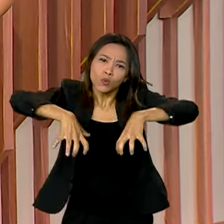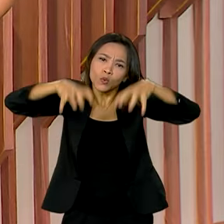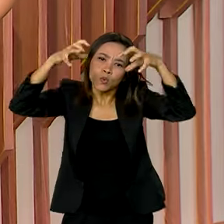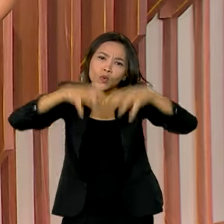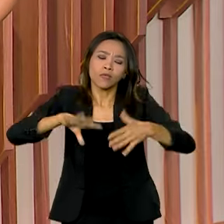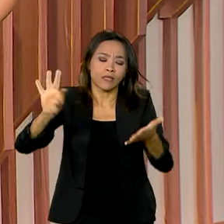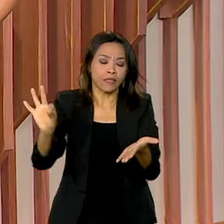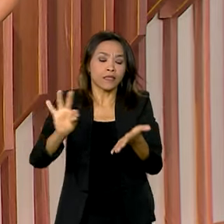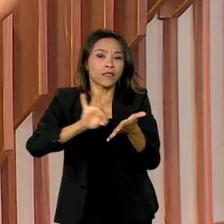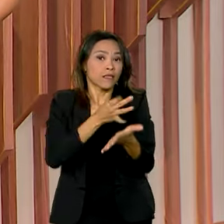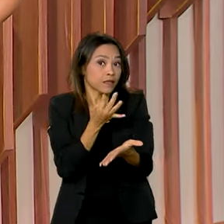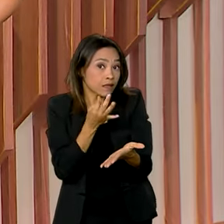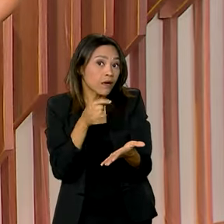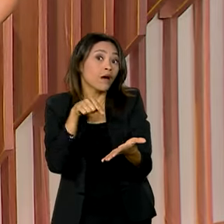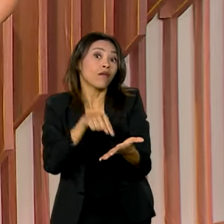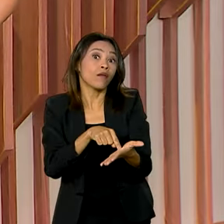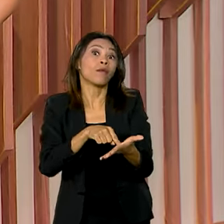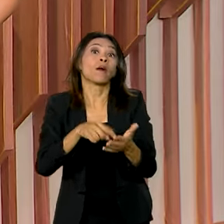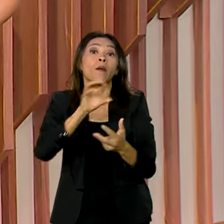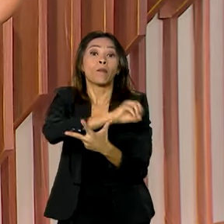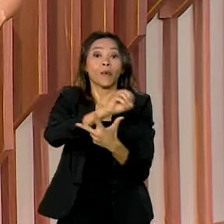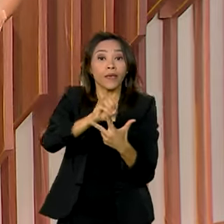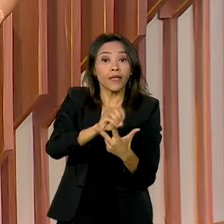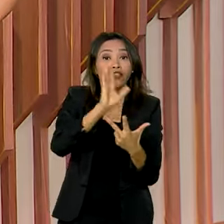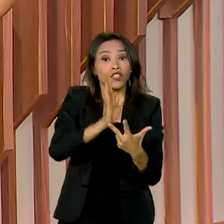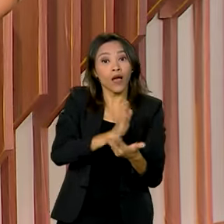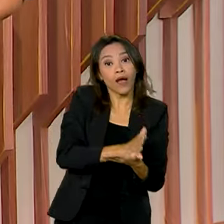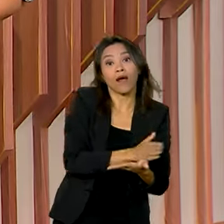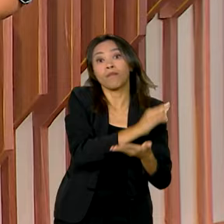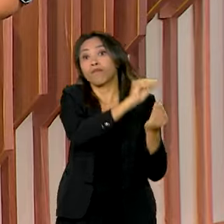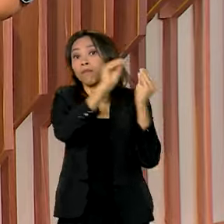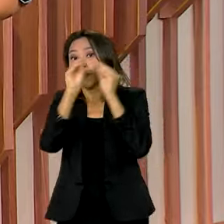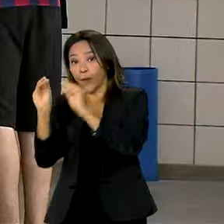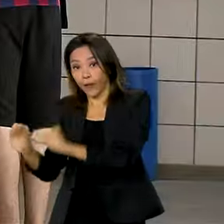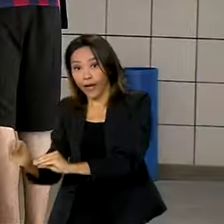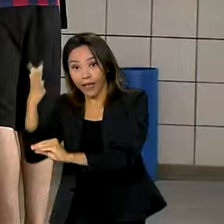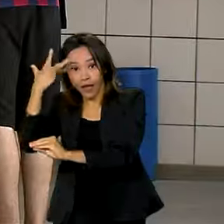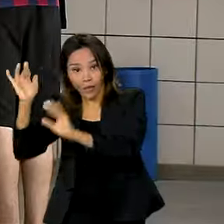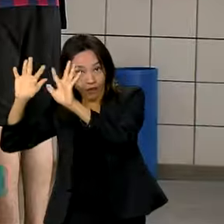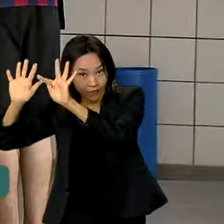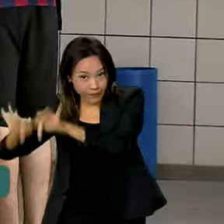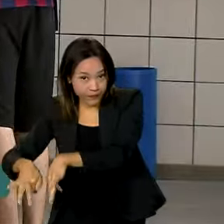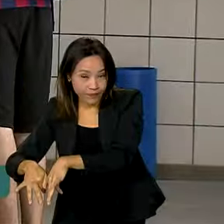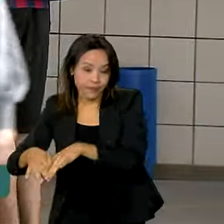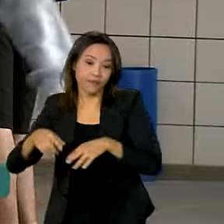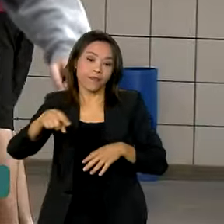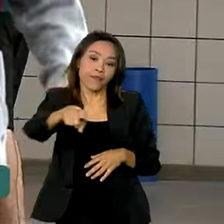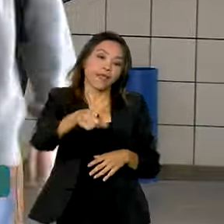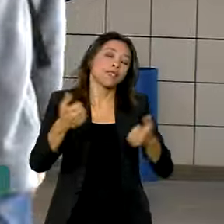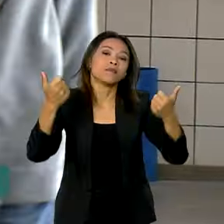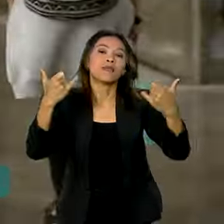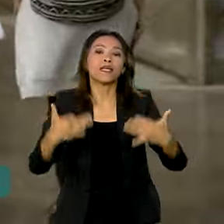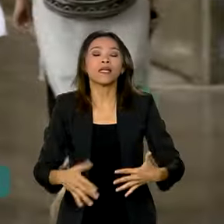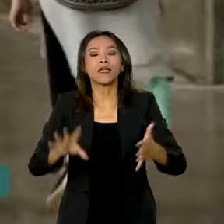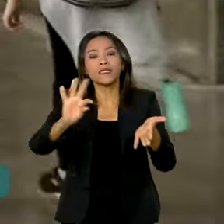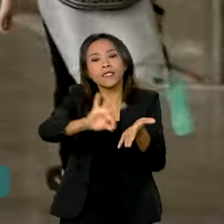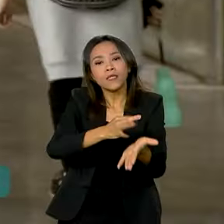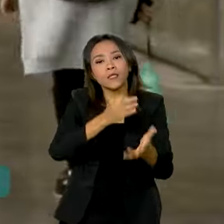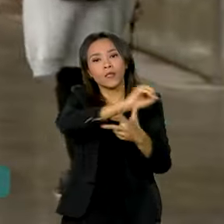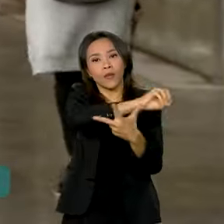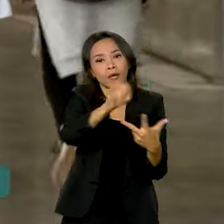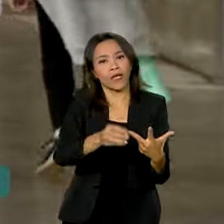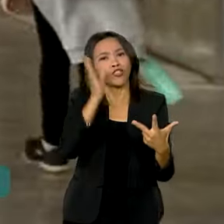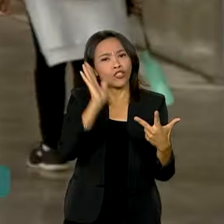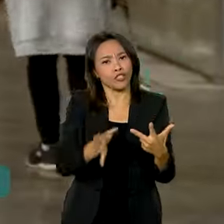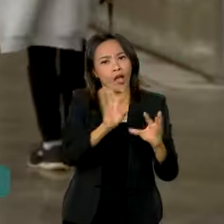inscrições para o Enem foram prorrogadas e terminam amanhã. As inscrições foram prorrogadas e podem ser